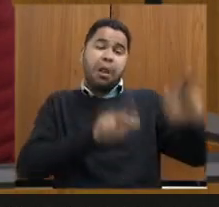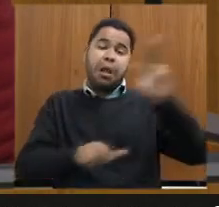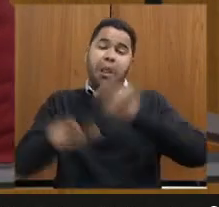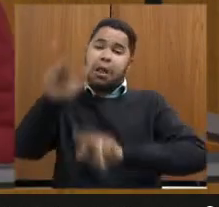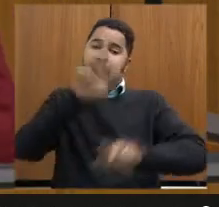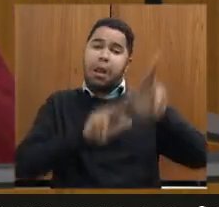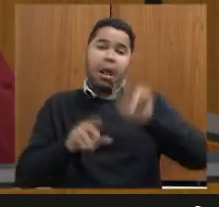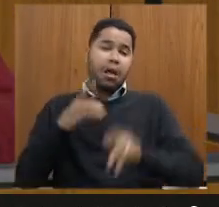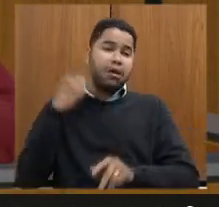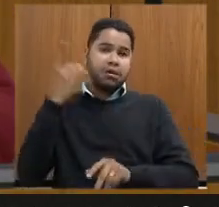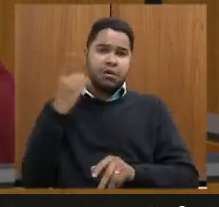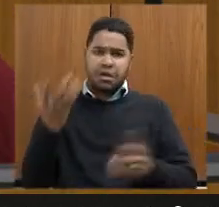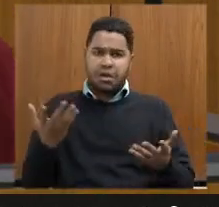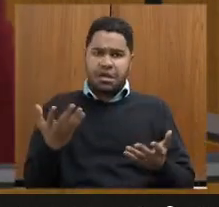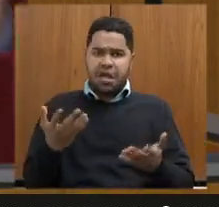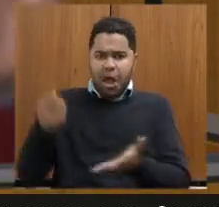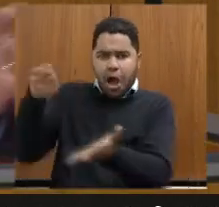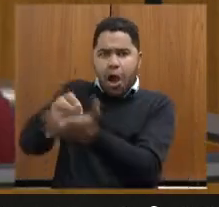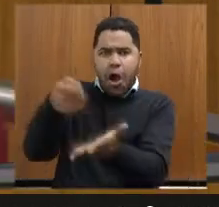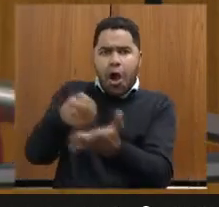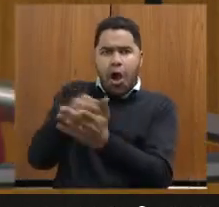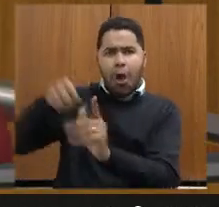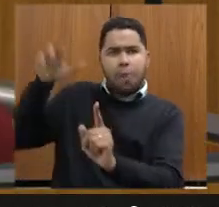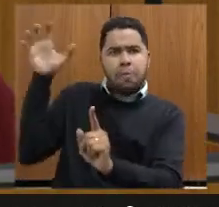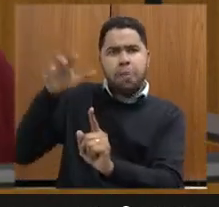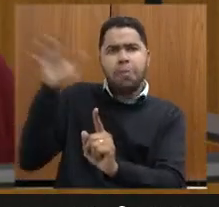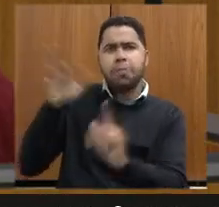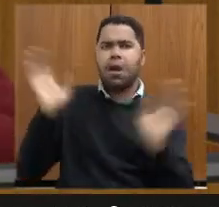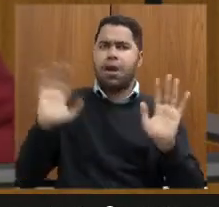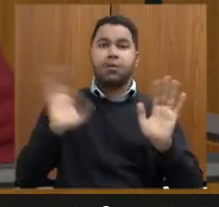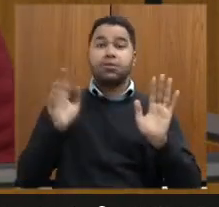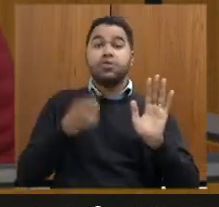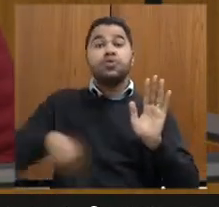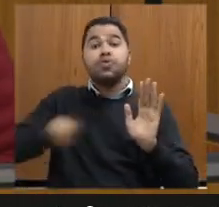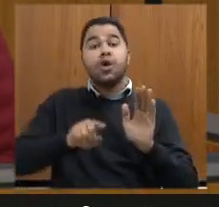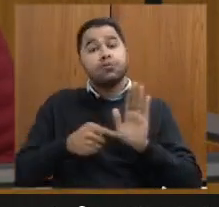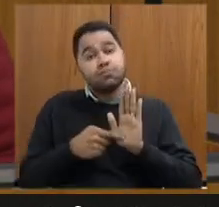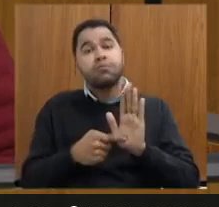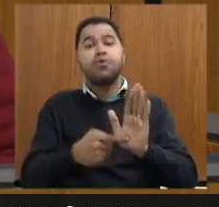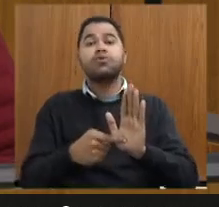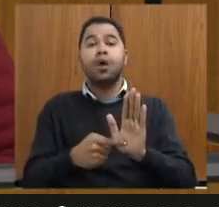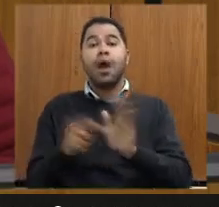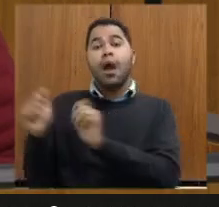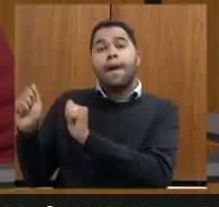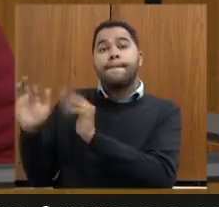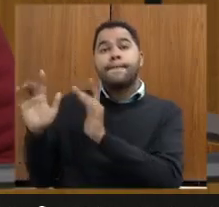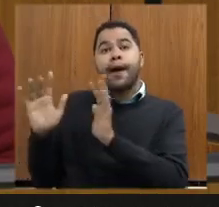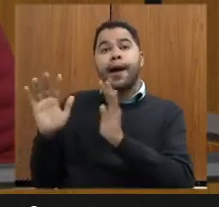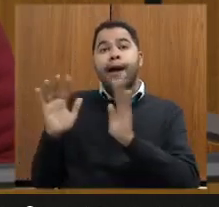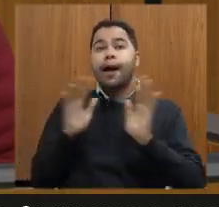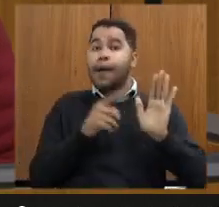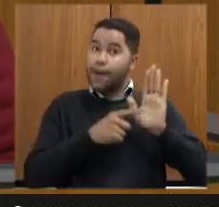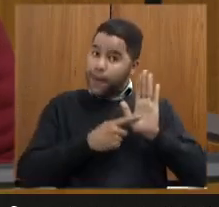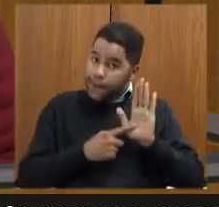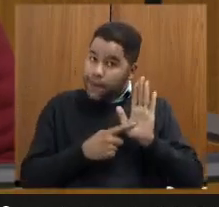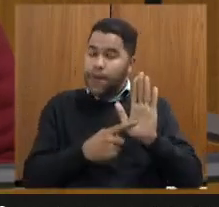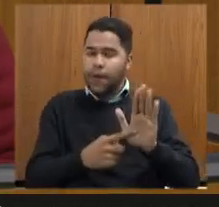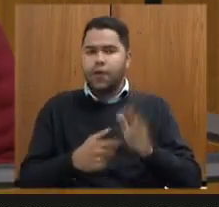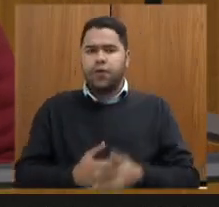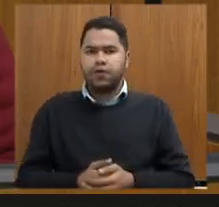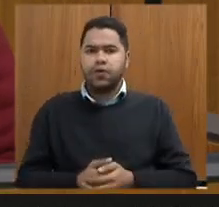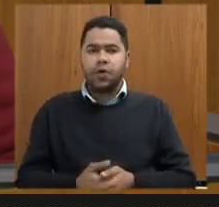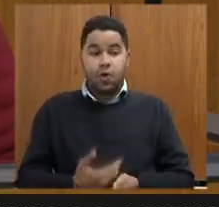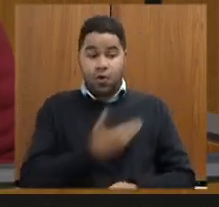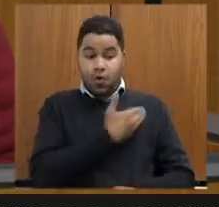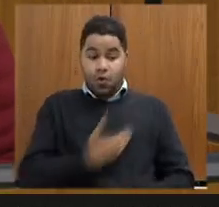é exatamente essa ninguém aqui está impondo vontade para ninguém o que nós estamos trazendo é uma cronologia que mostra como o